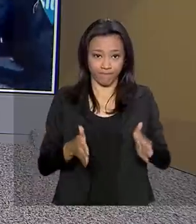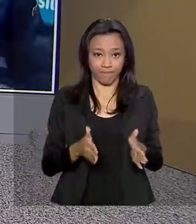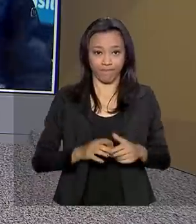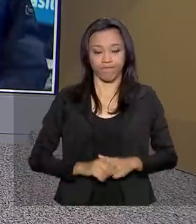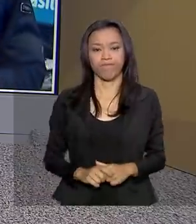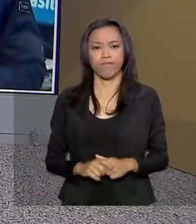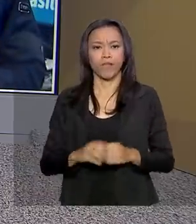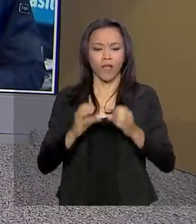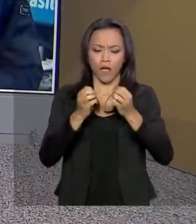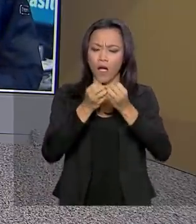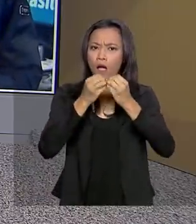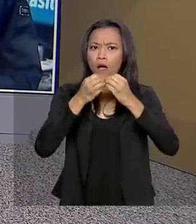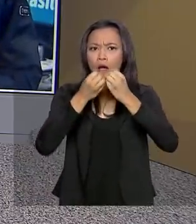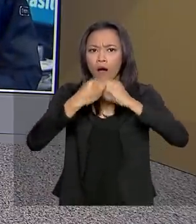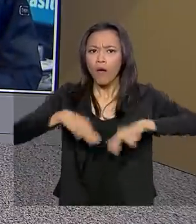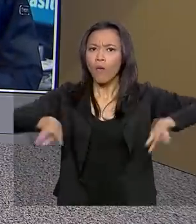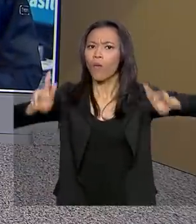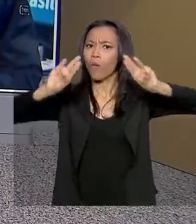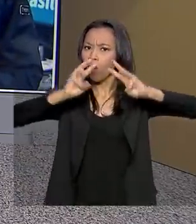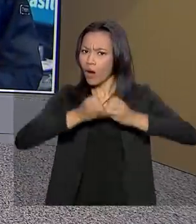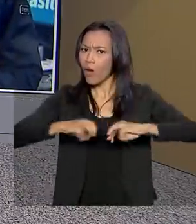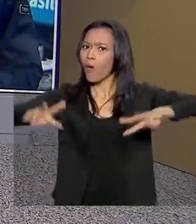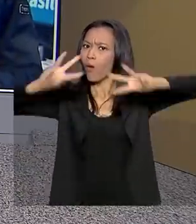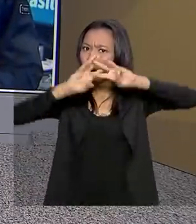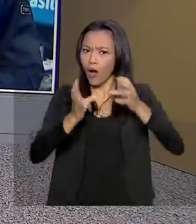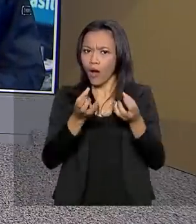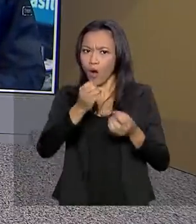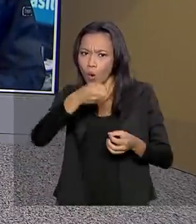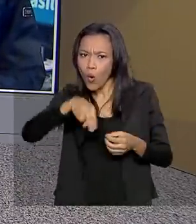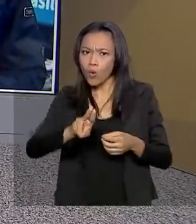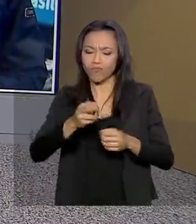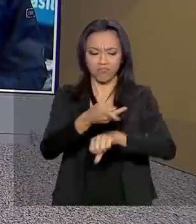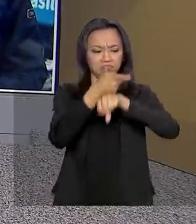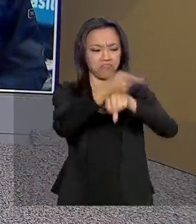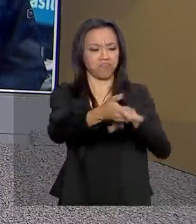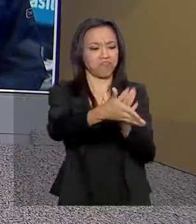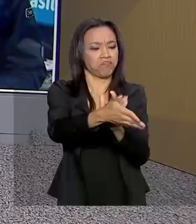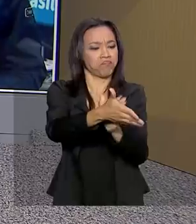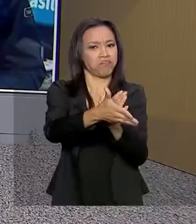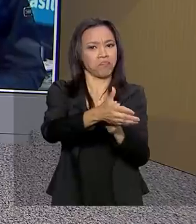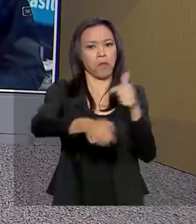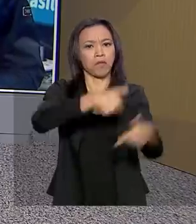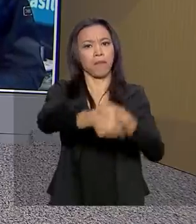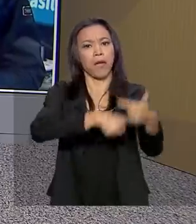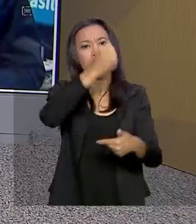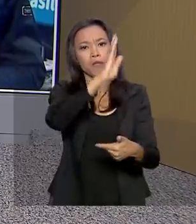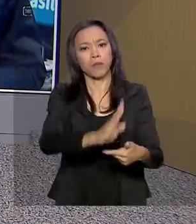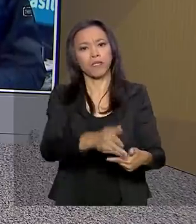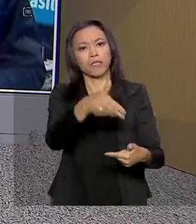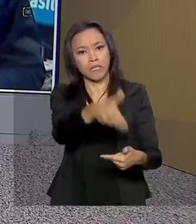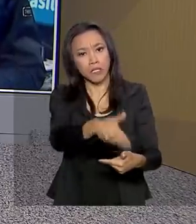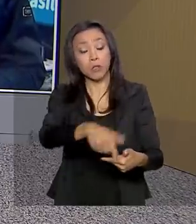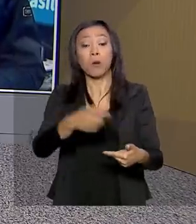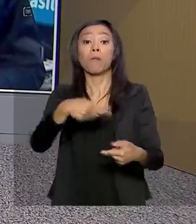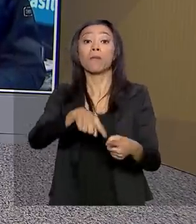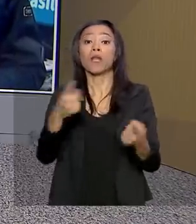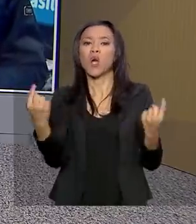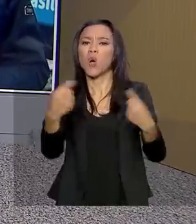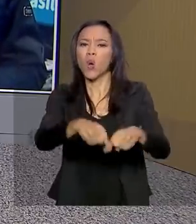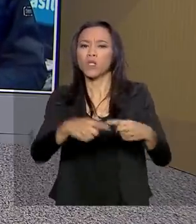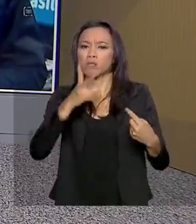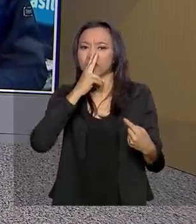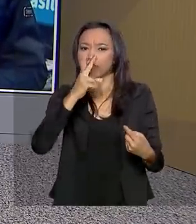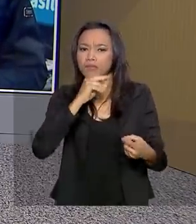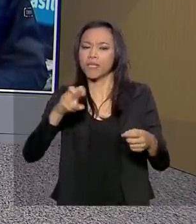E a ONU premiou o governo brasileiro por ações de controle ao tabaco e pela redução de mortes no trânsito. O